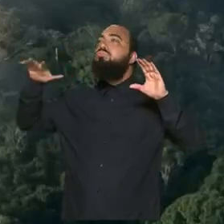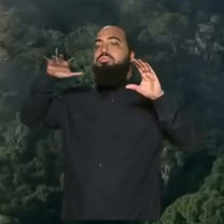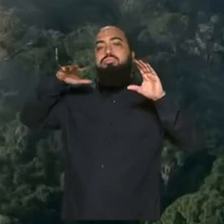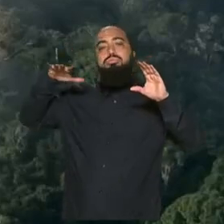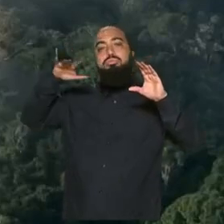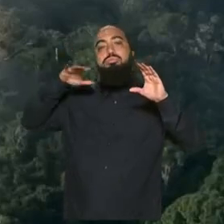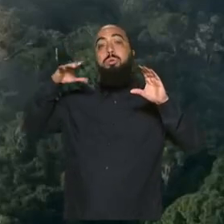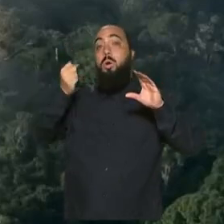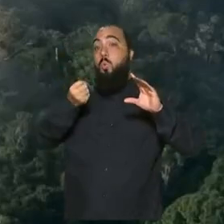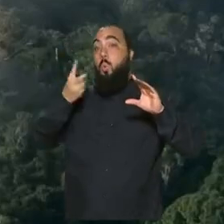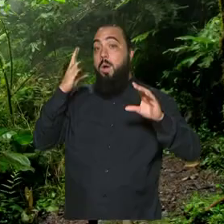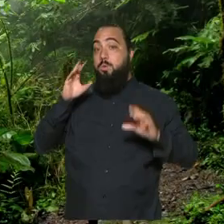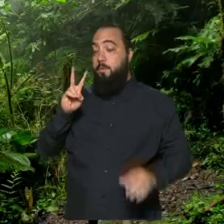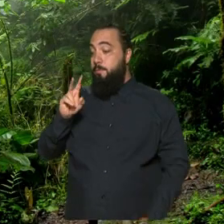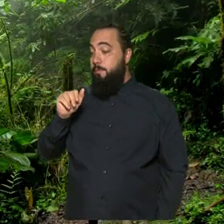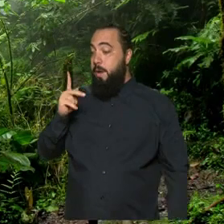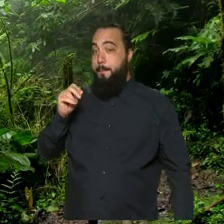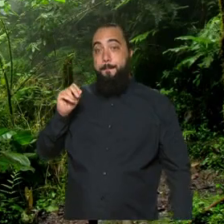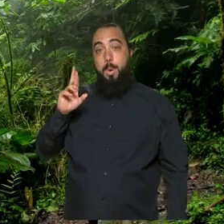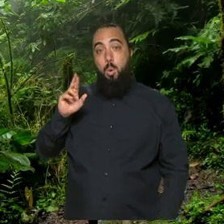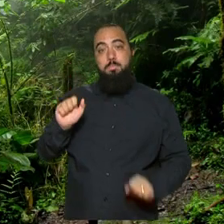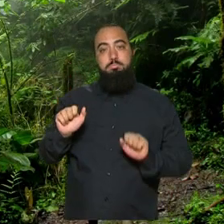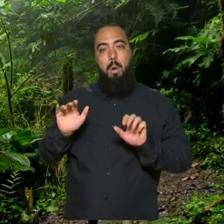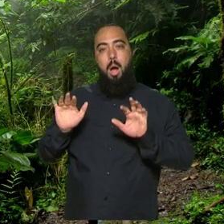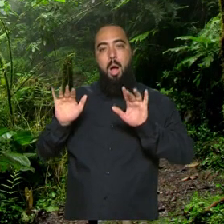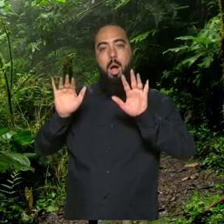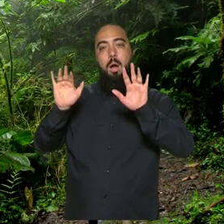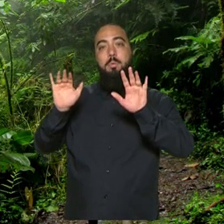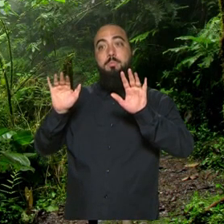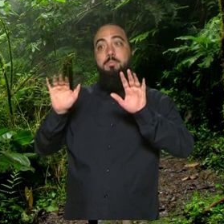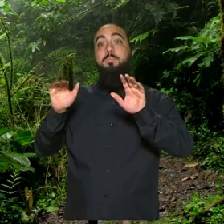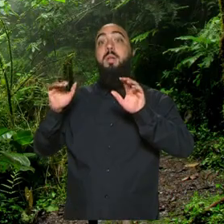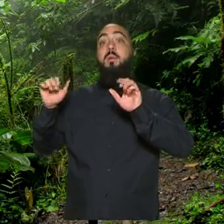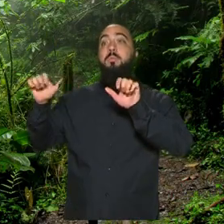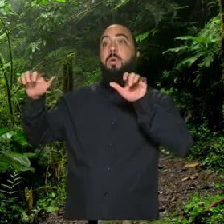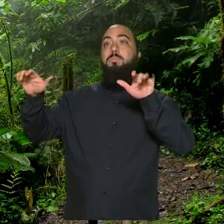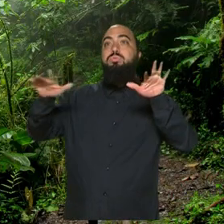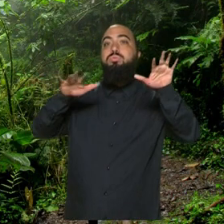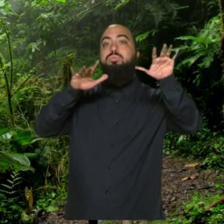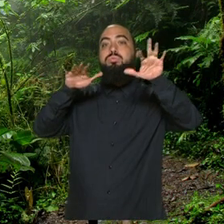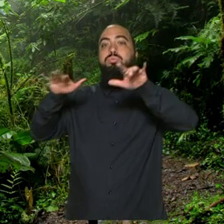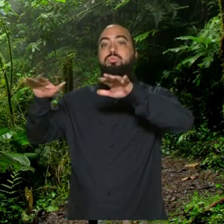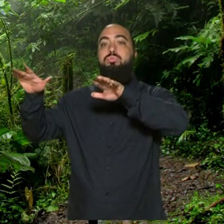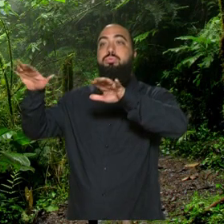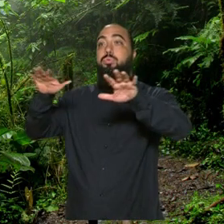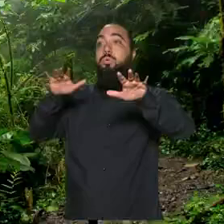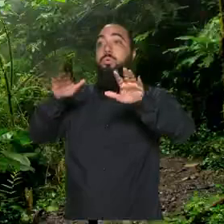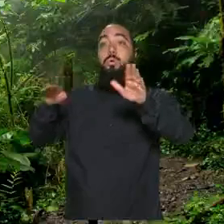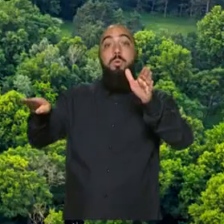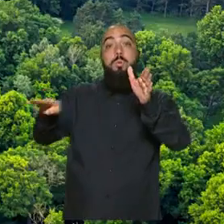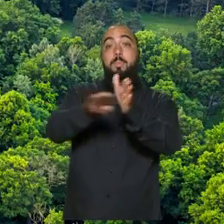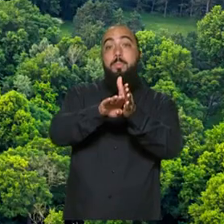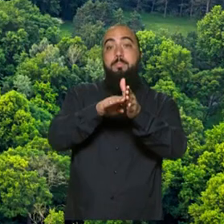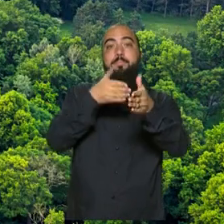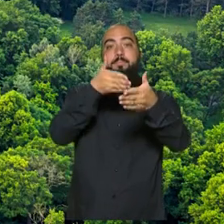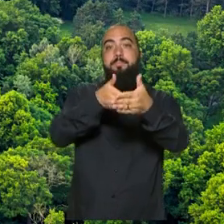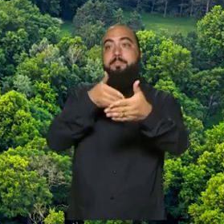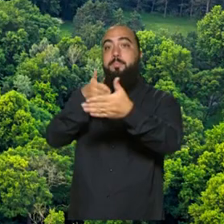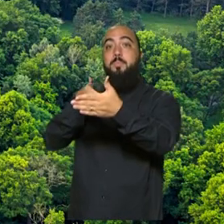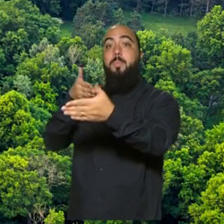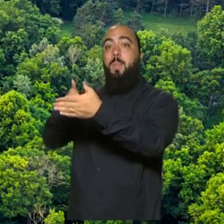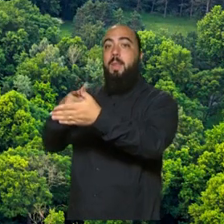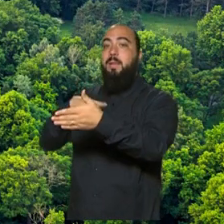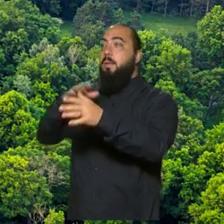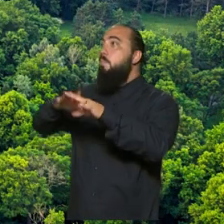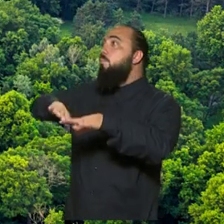grande quantidade de vapor. E pela circulação, ao atingir aquela barreira natural que é a cordilheira dos